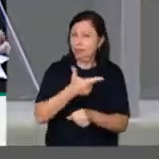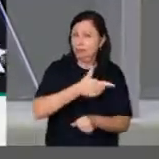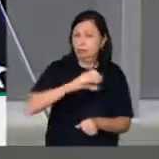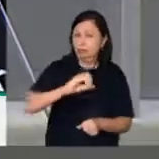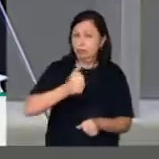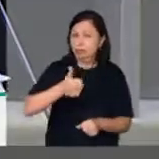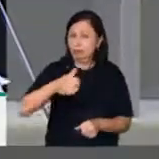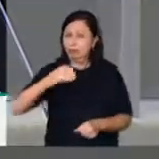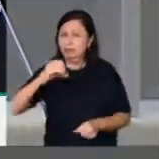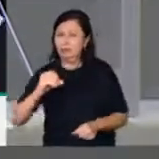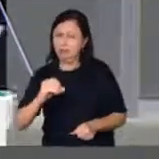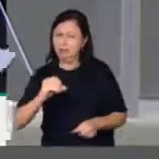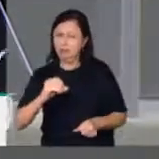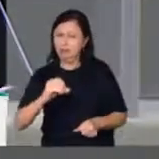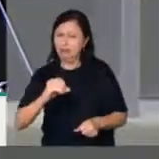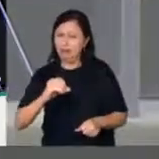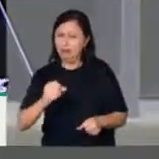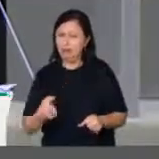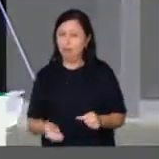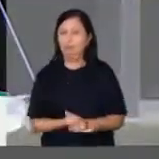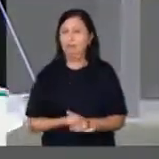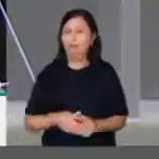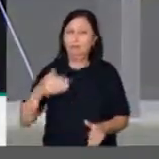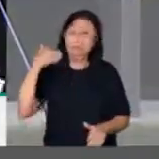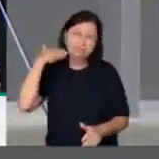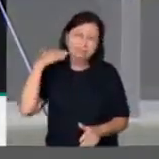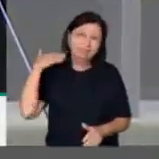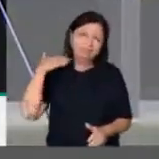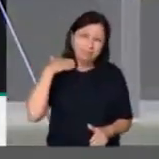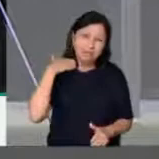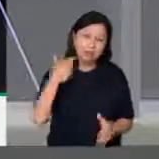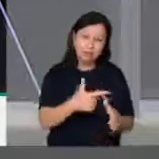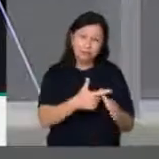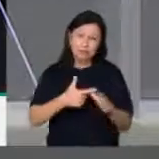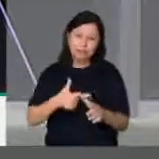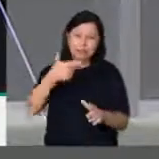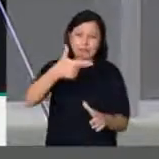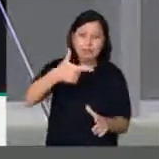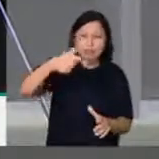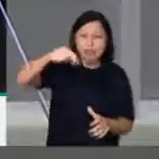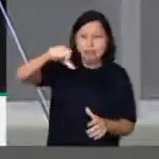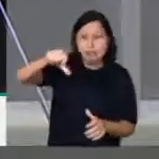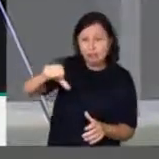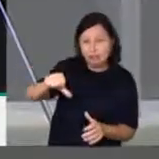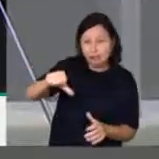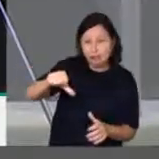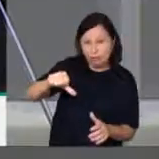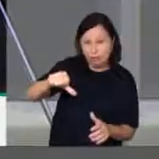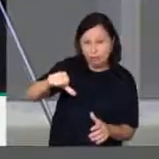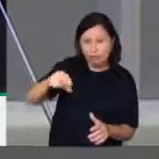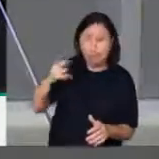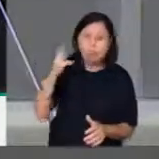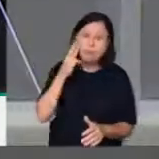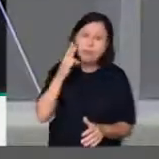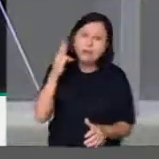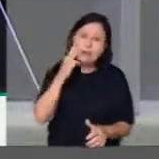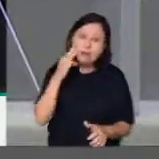de 79 milhões nos bancos. Por isso, Valdez responde a ação penal